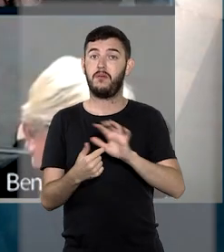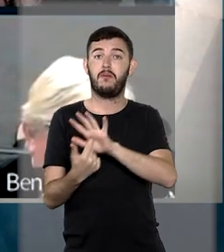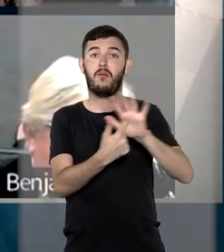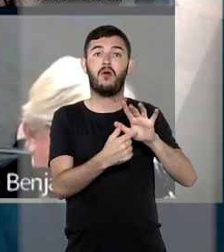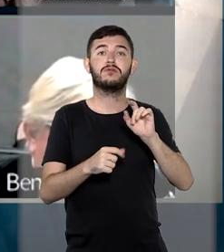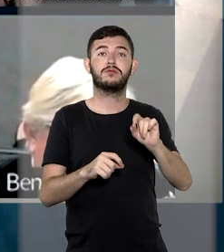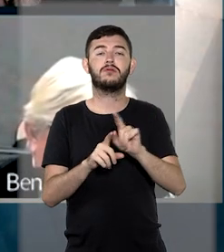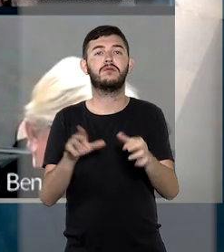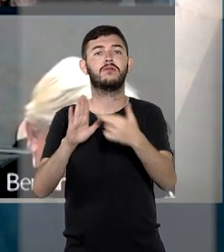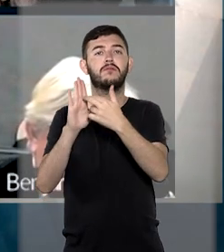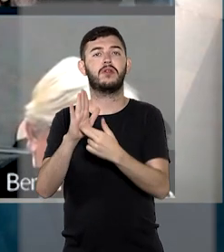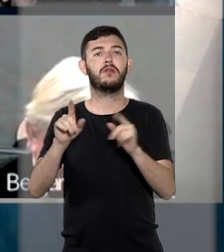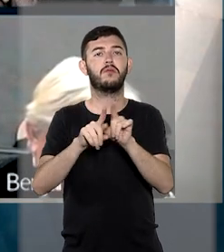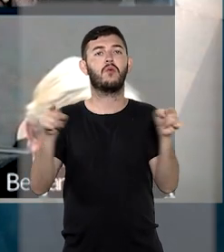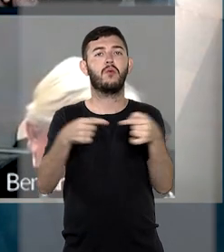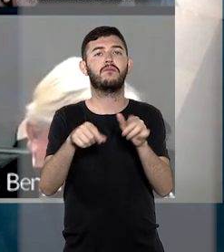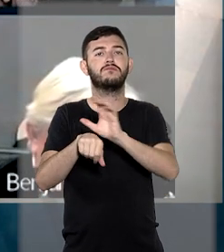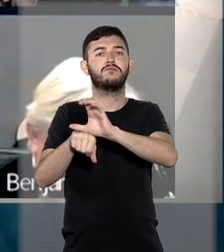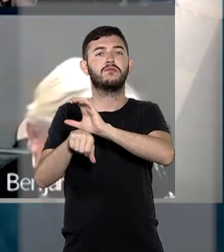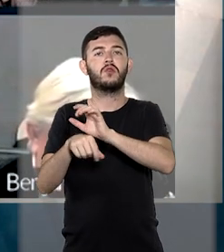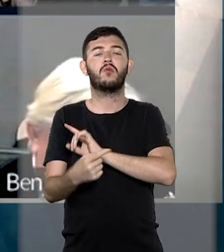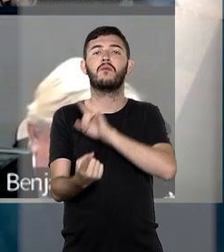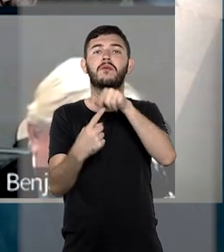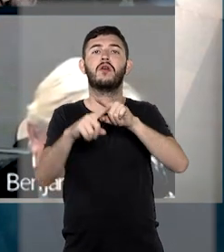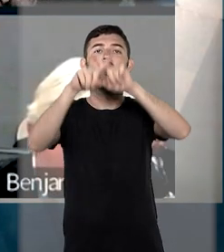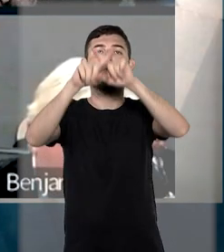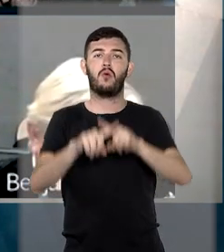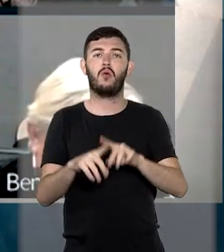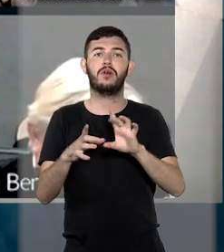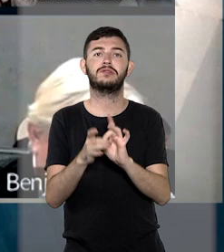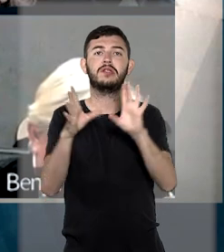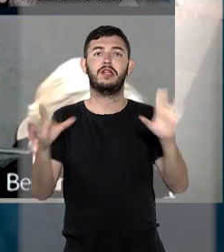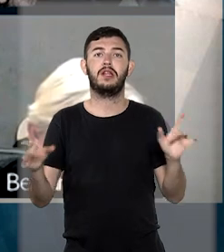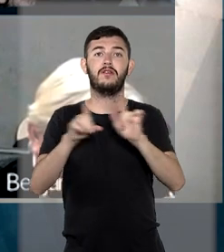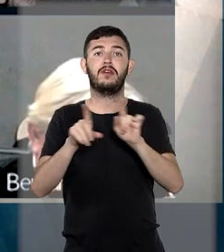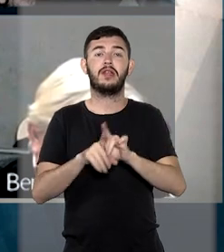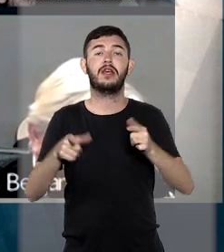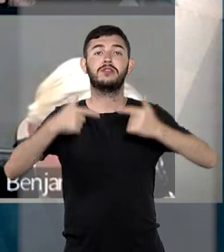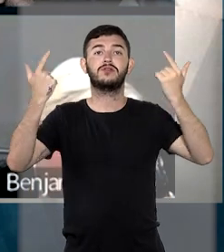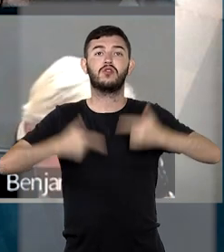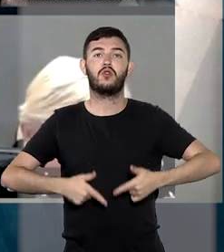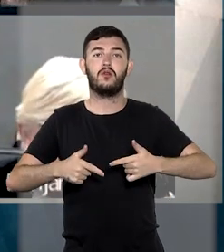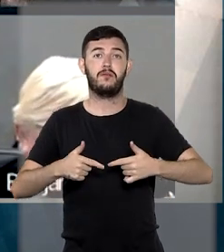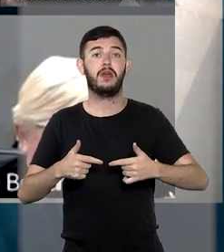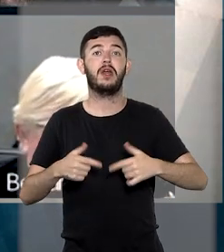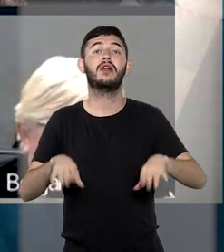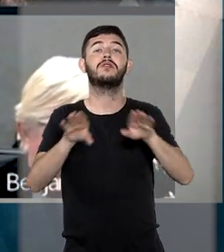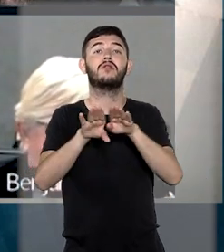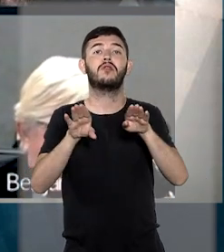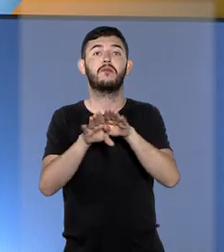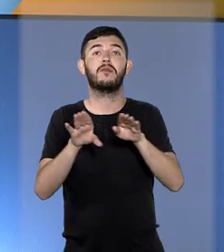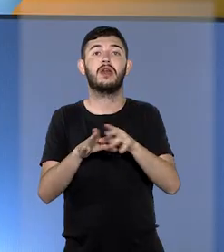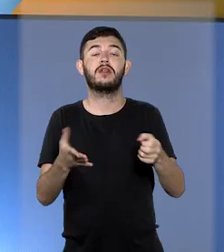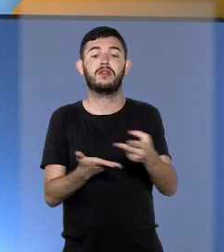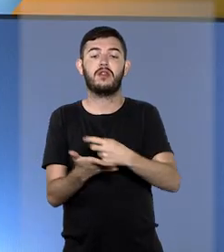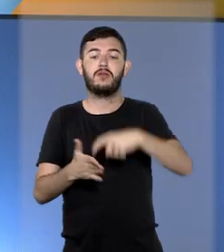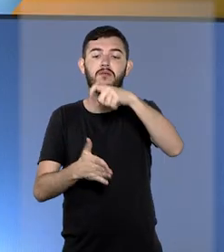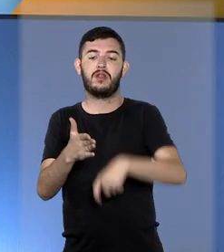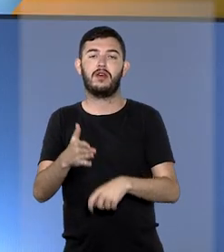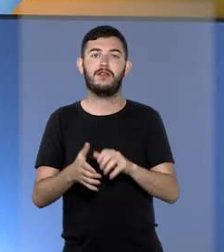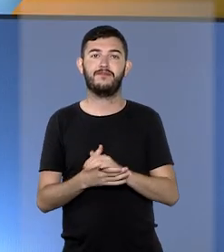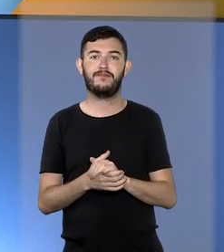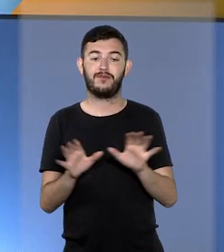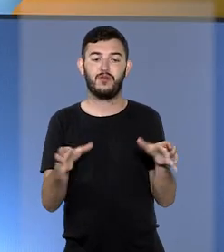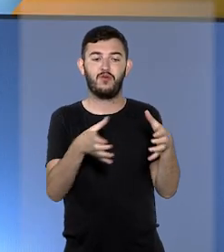também observa a aplicação dos princípios constitucionais da livre concorrência e da isonomia tributária. Outro